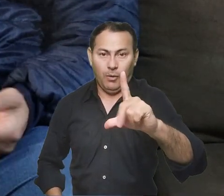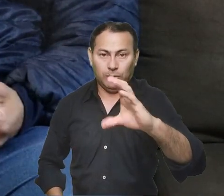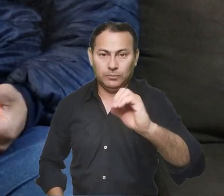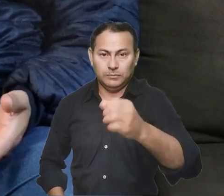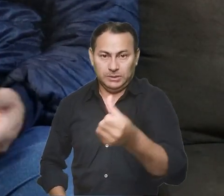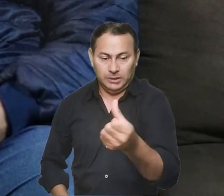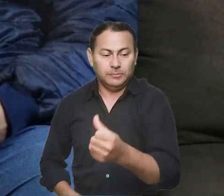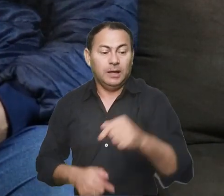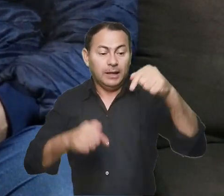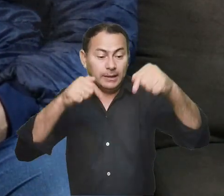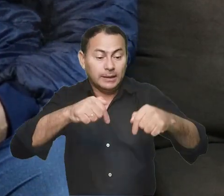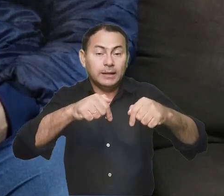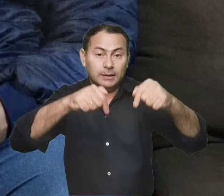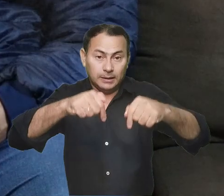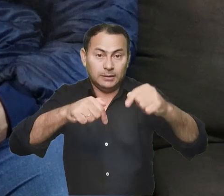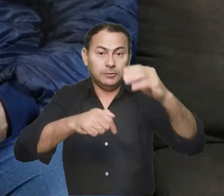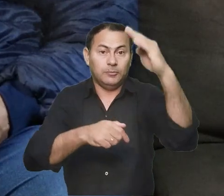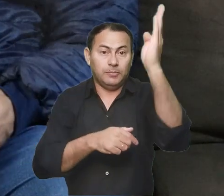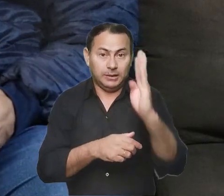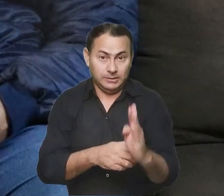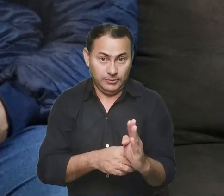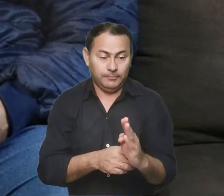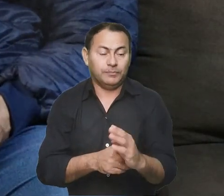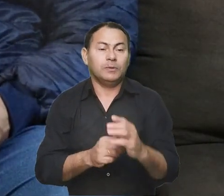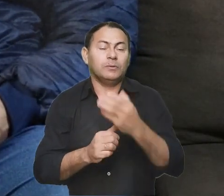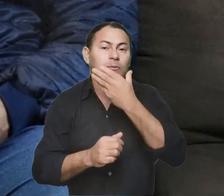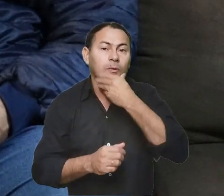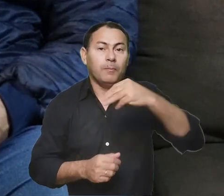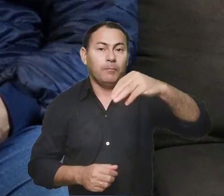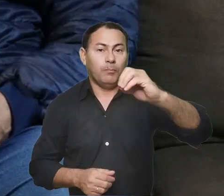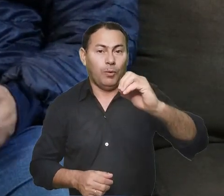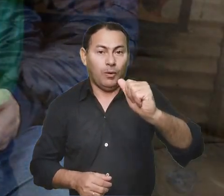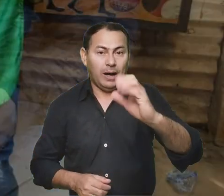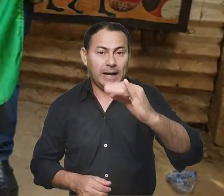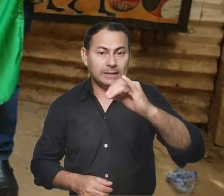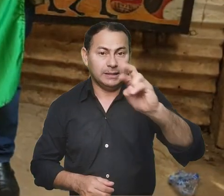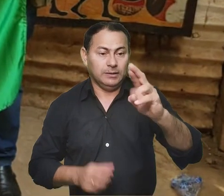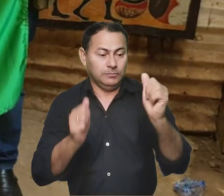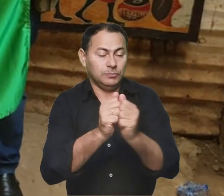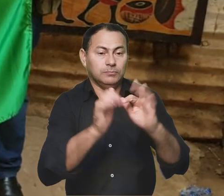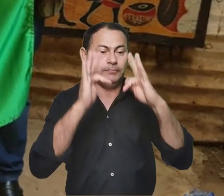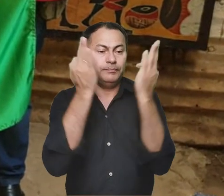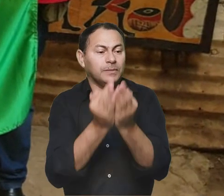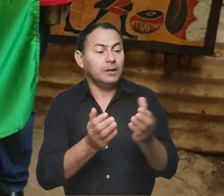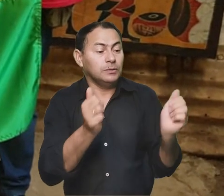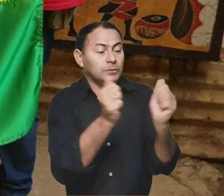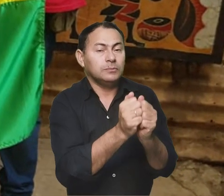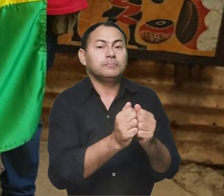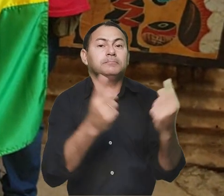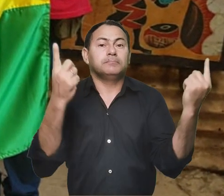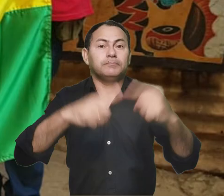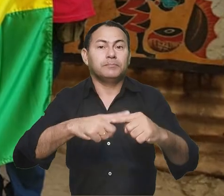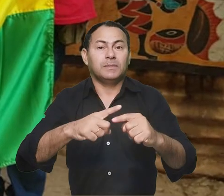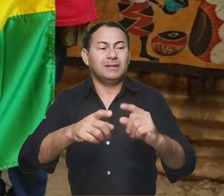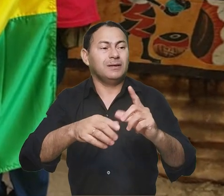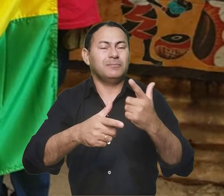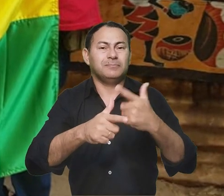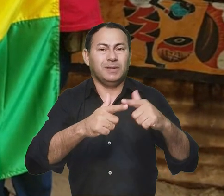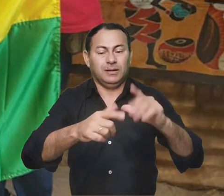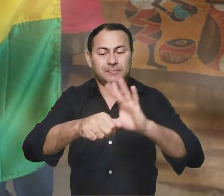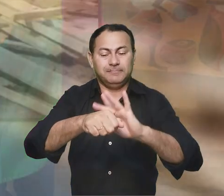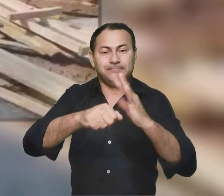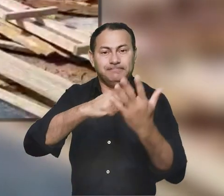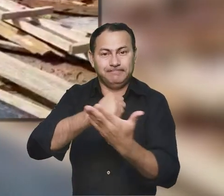E foi daqui do Brasil o Moacir, com a sua família, esteve lá com a gente. E o grande desafio foi a